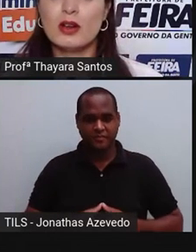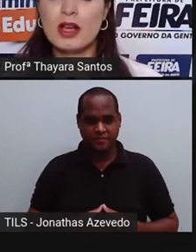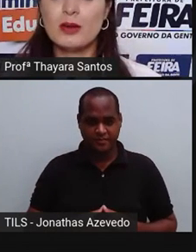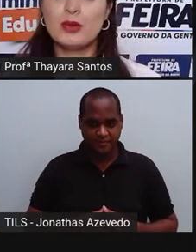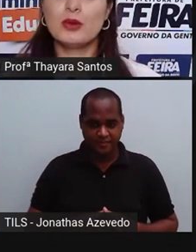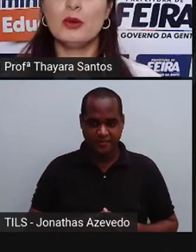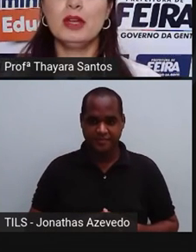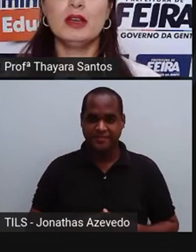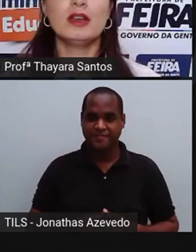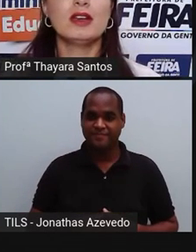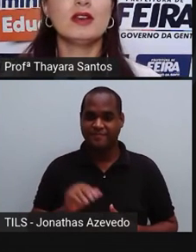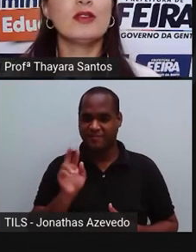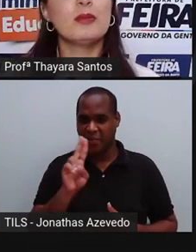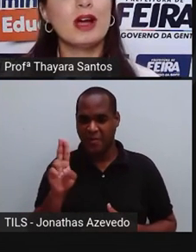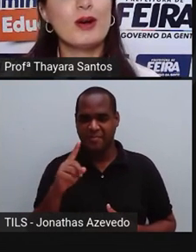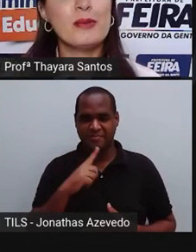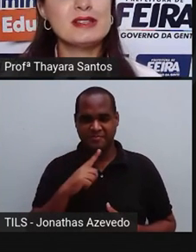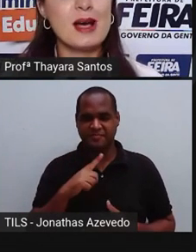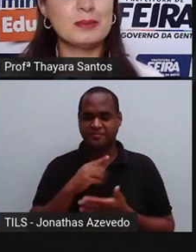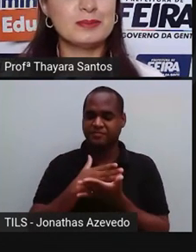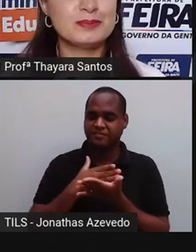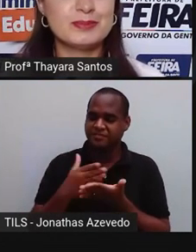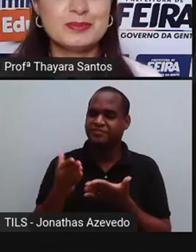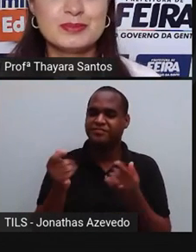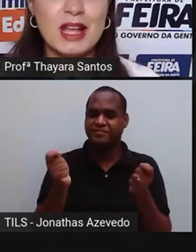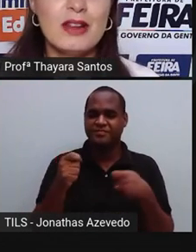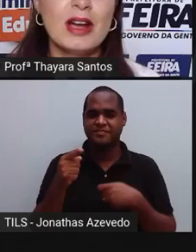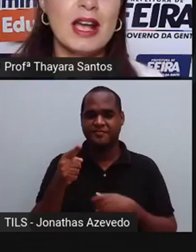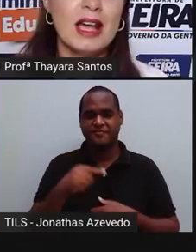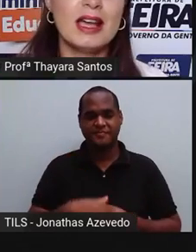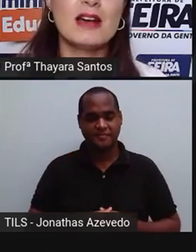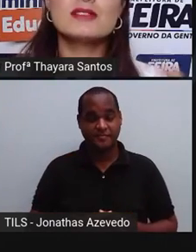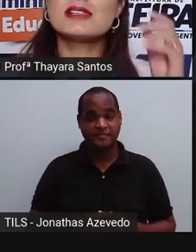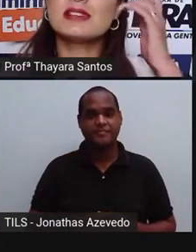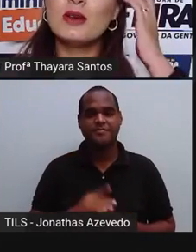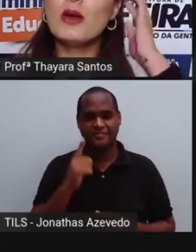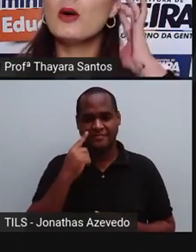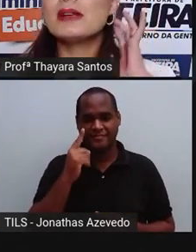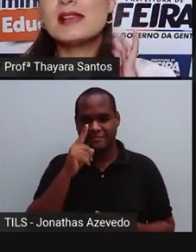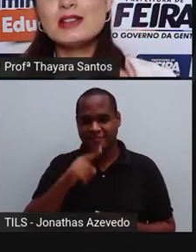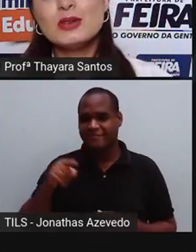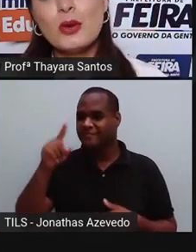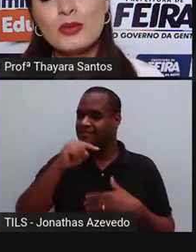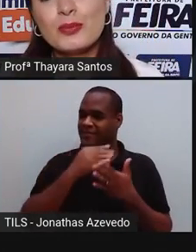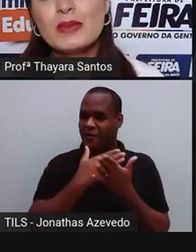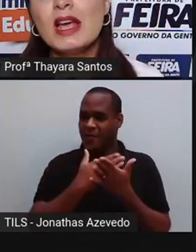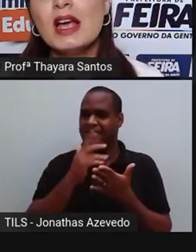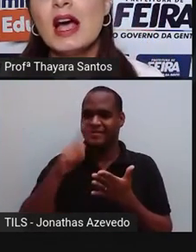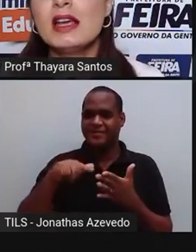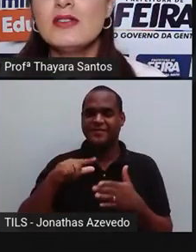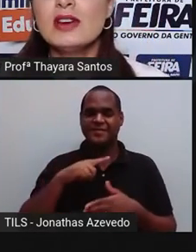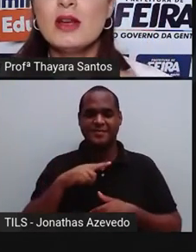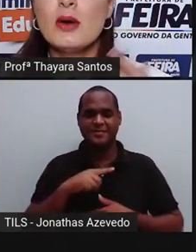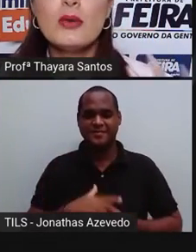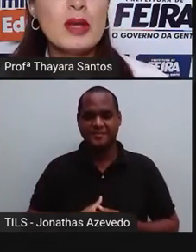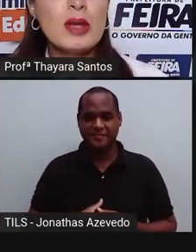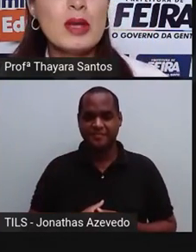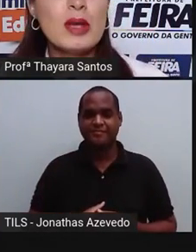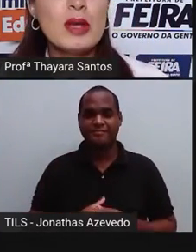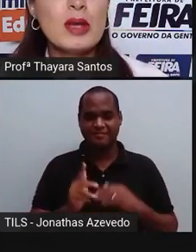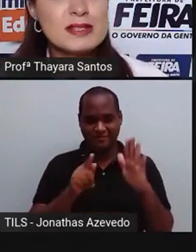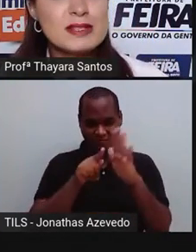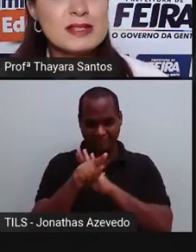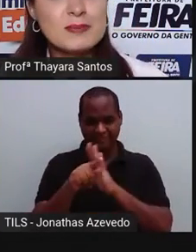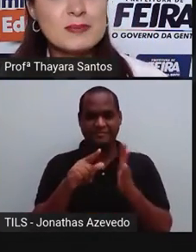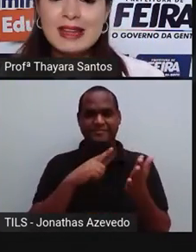Vou colocar aqui no nome. E vamos lá começar. Ele vai carregar e vocês cliquem em começar de novo. Aqui vai ter um quiz.